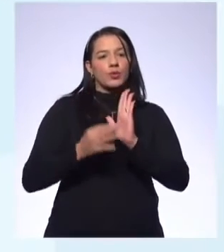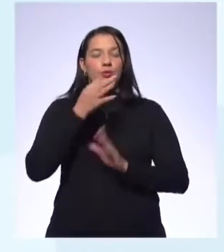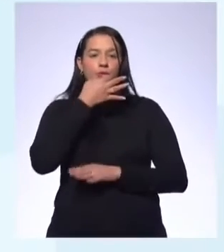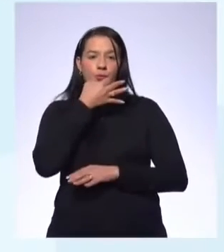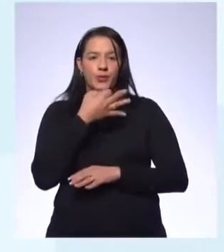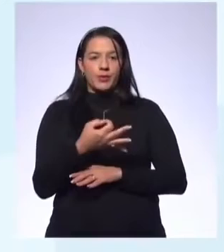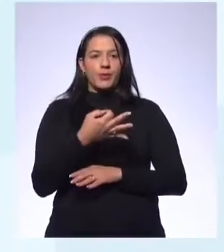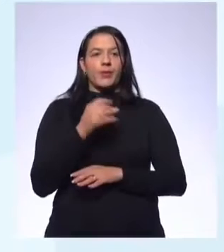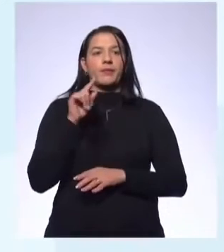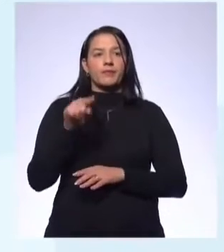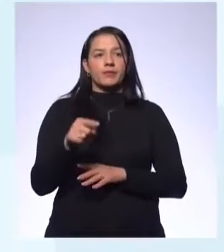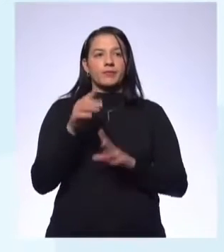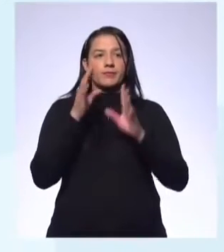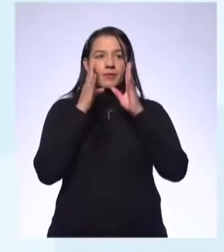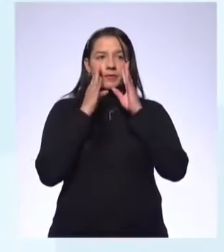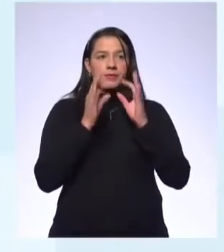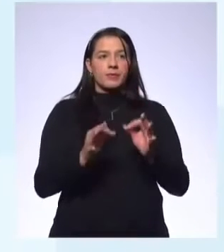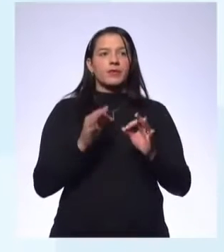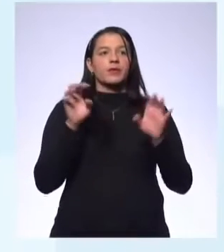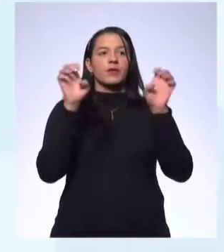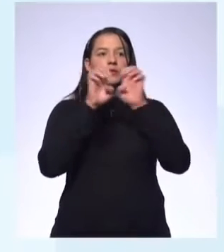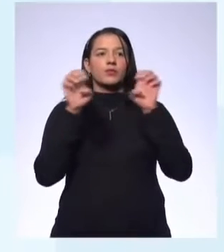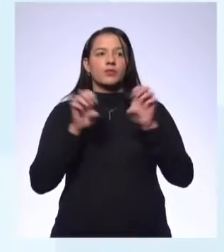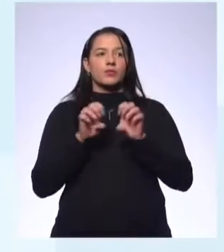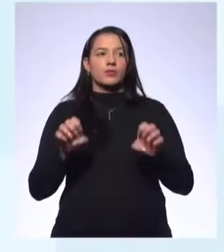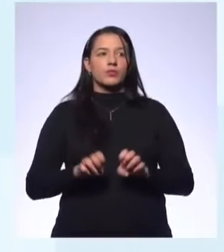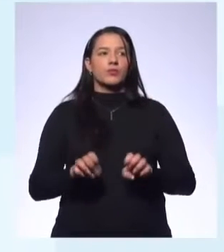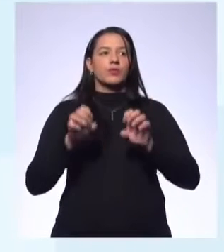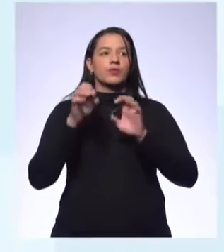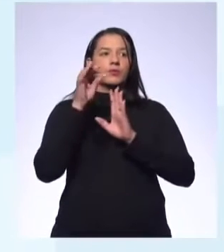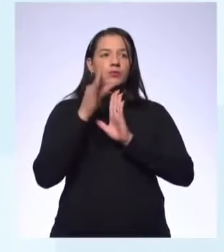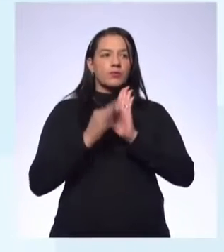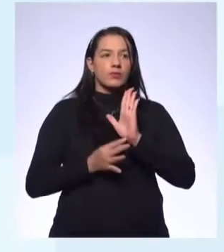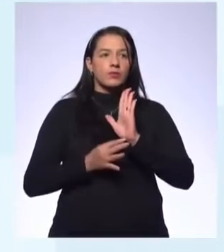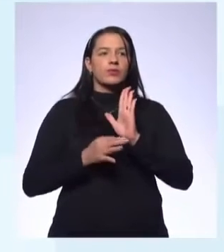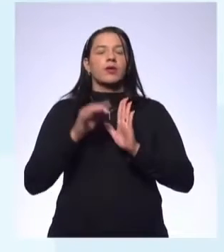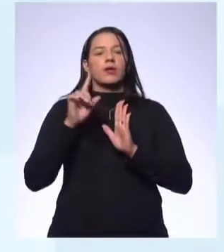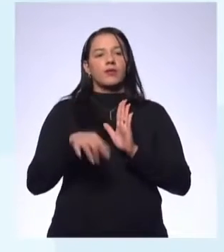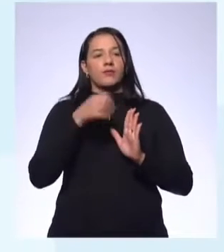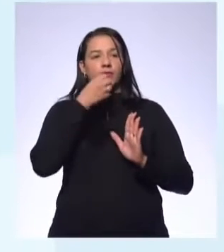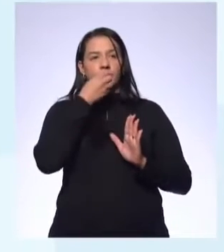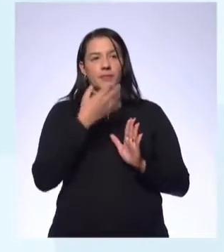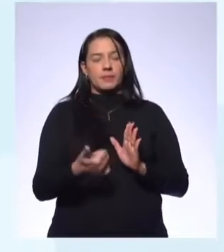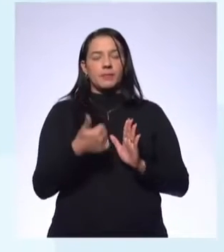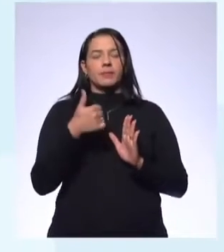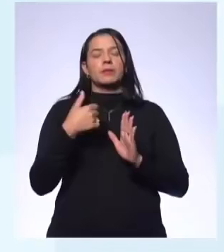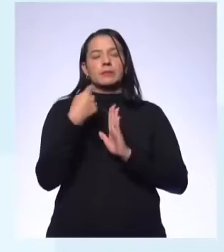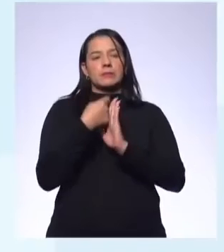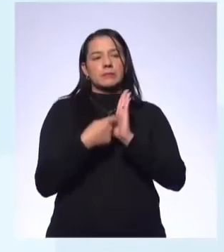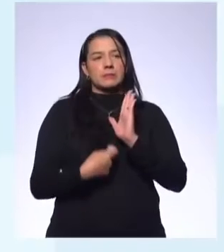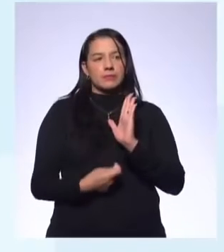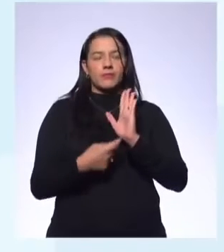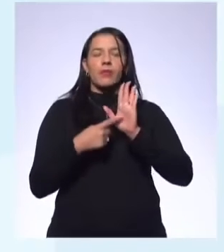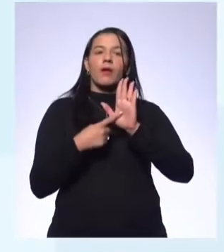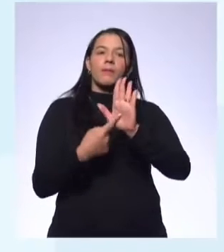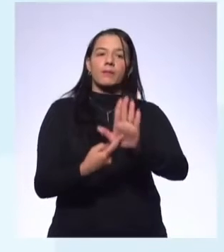observar bem a estruturação desse texto, que ele foi bem escrito, a apresentação do tema, que é